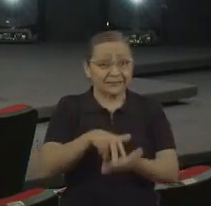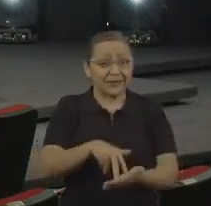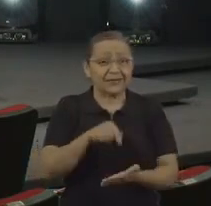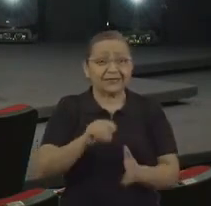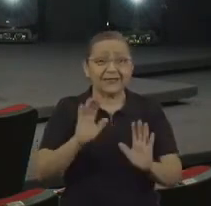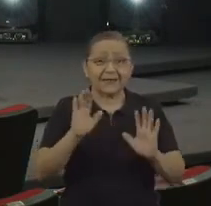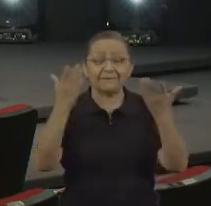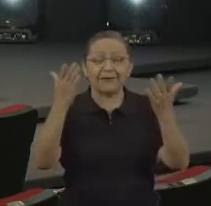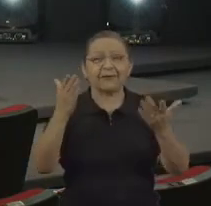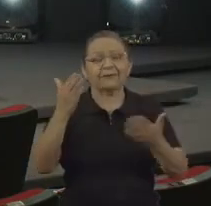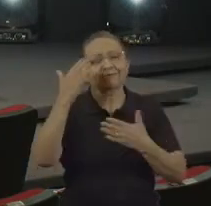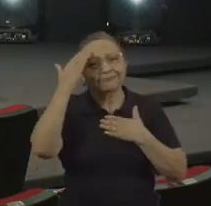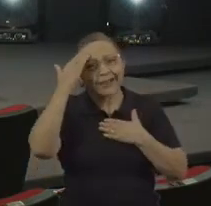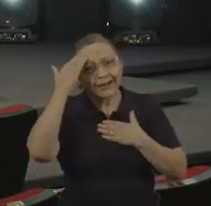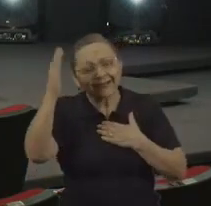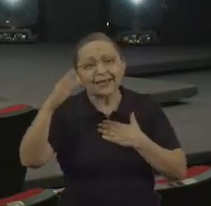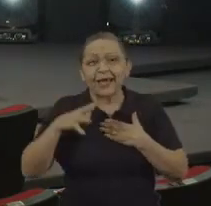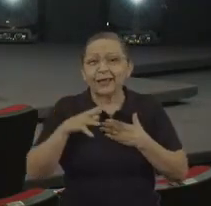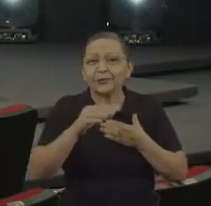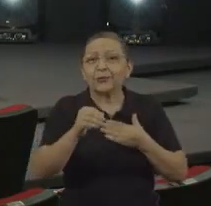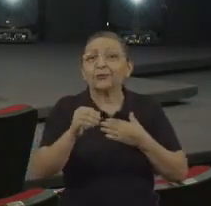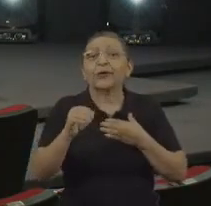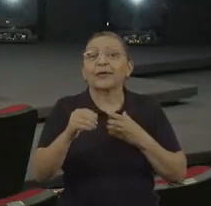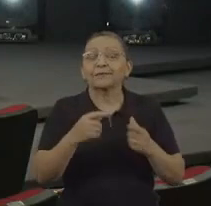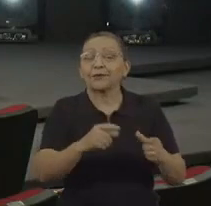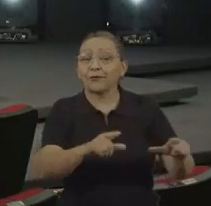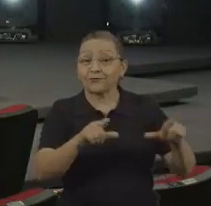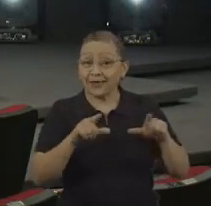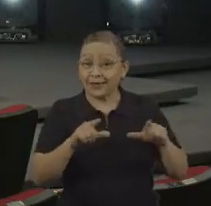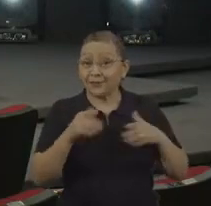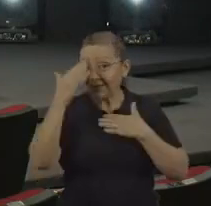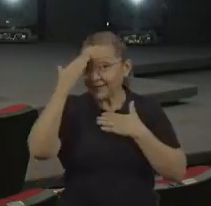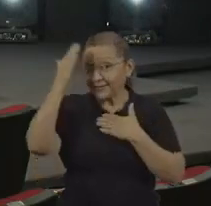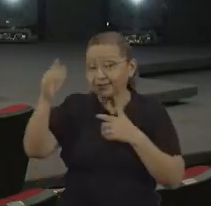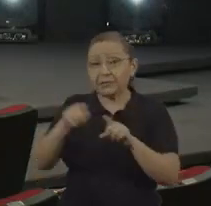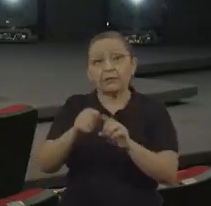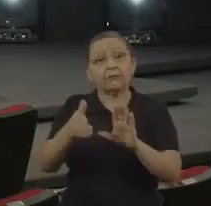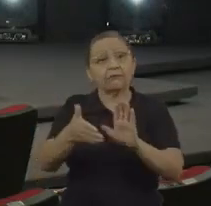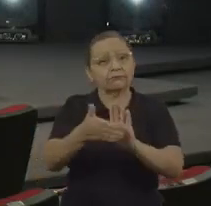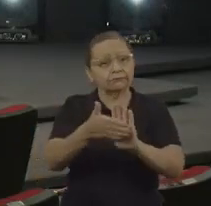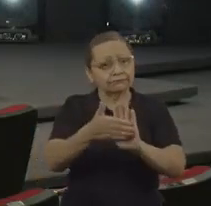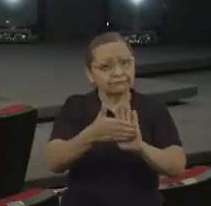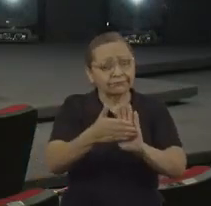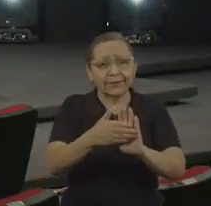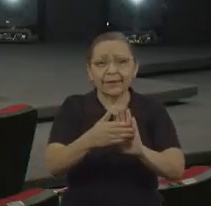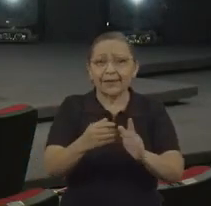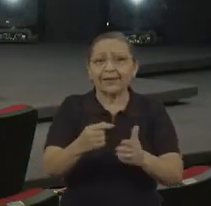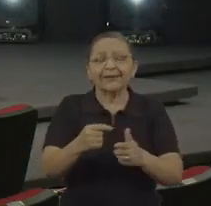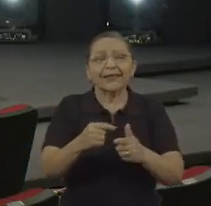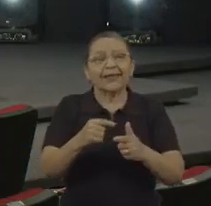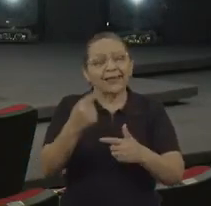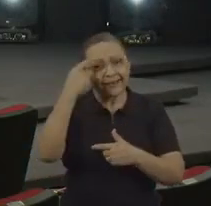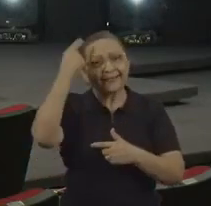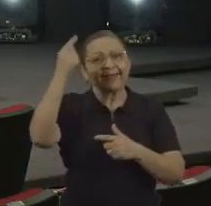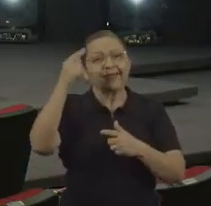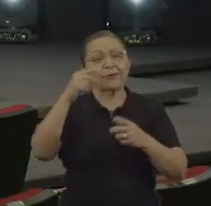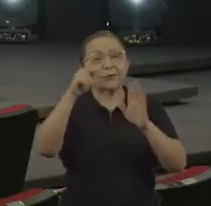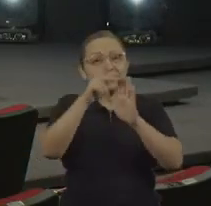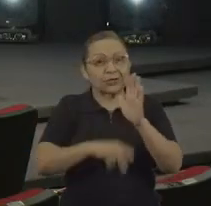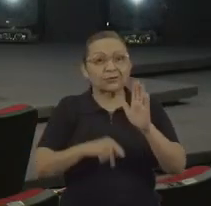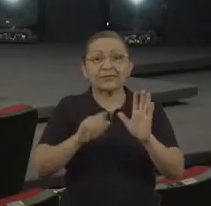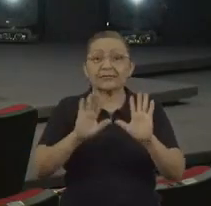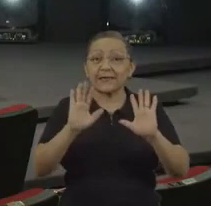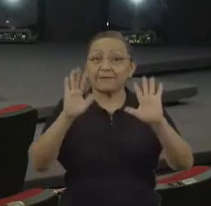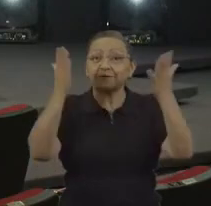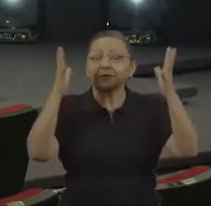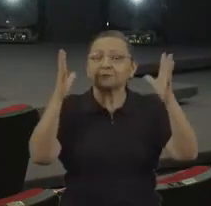agradecer a CIT e a IT pelo convite e parabenizar também pela iniciativa. Acho que esse evento concretiza